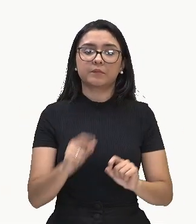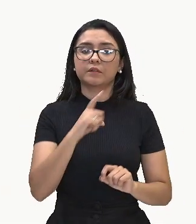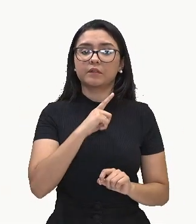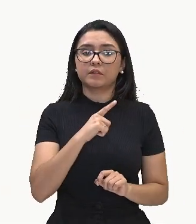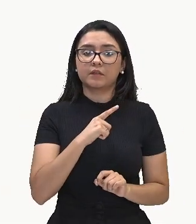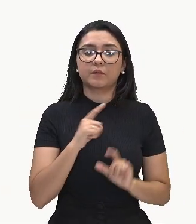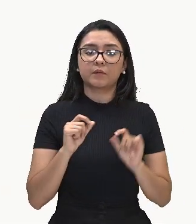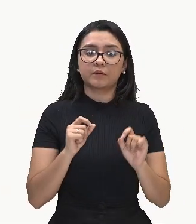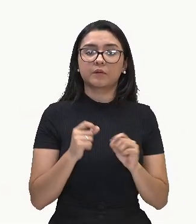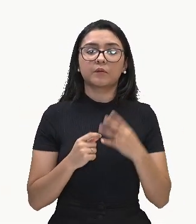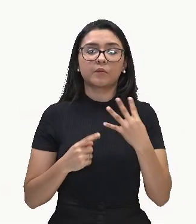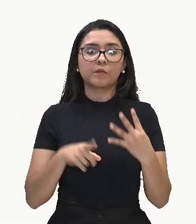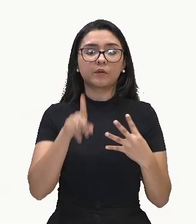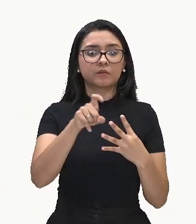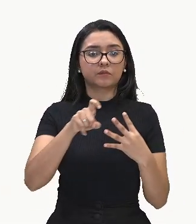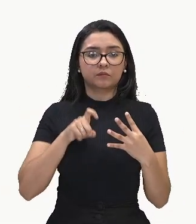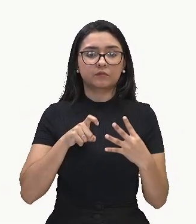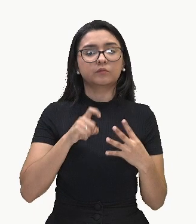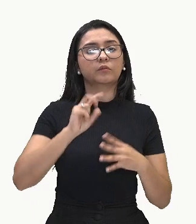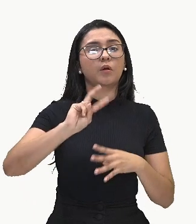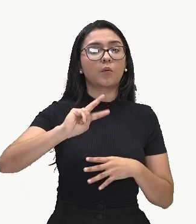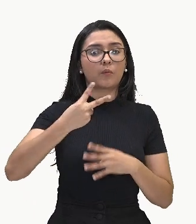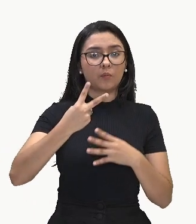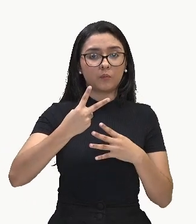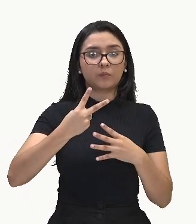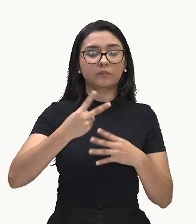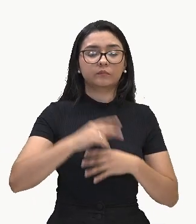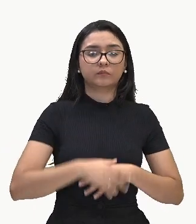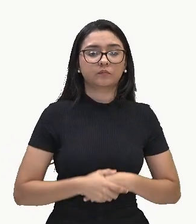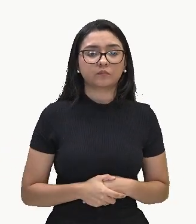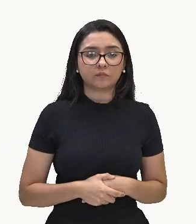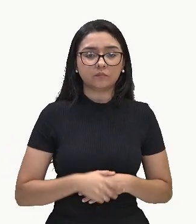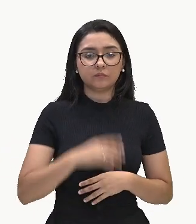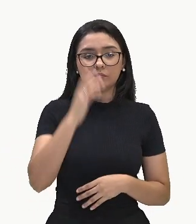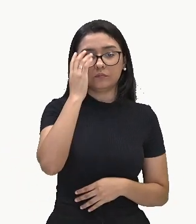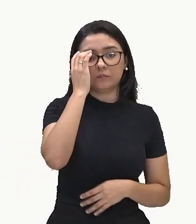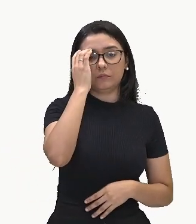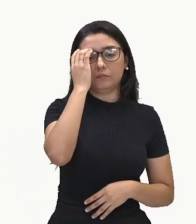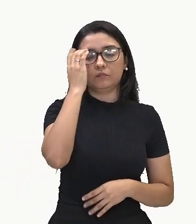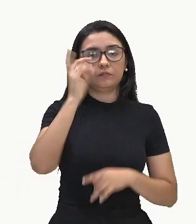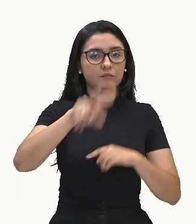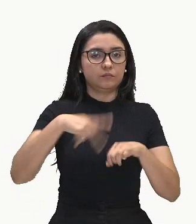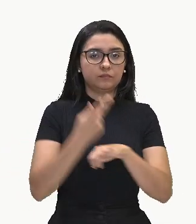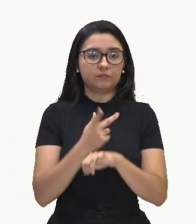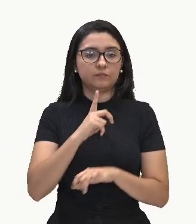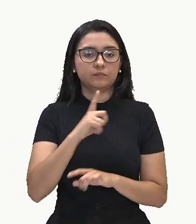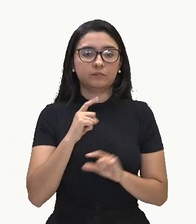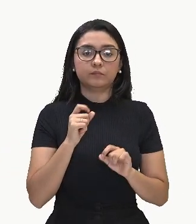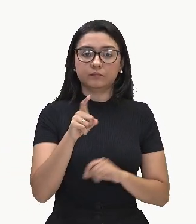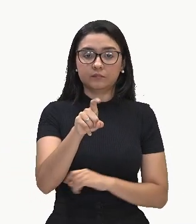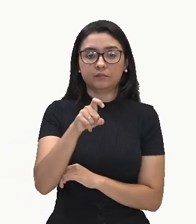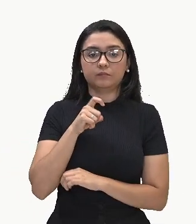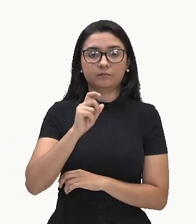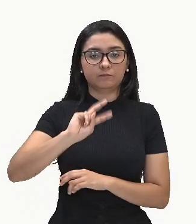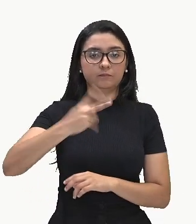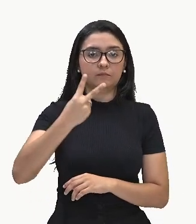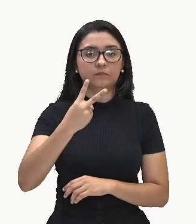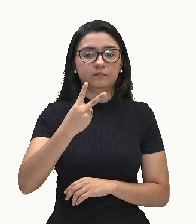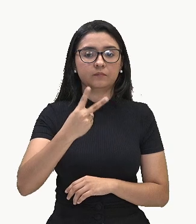o 4X³, né? Depois ele vem para o X².